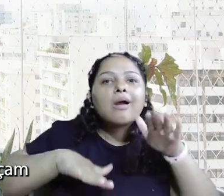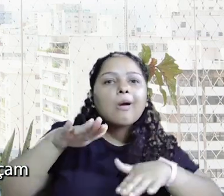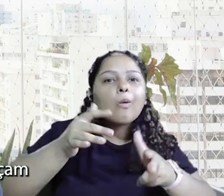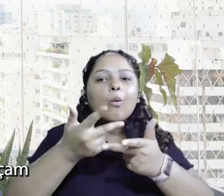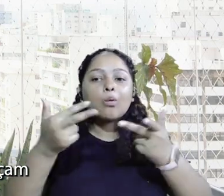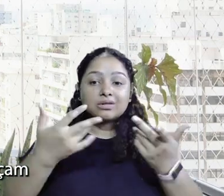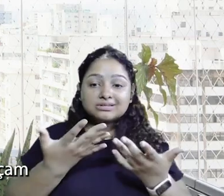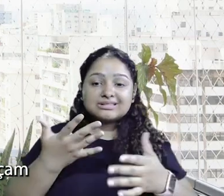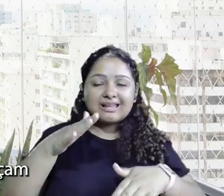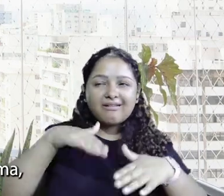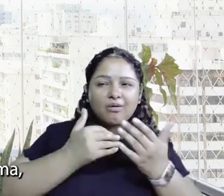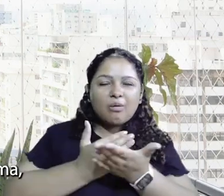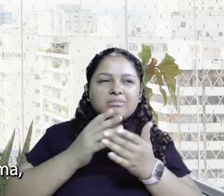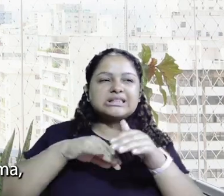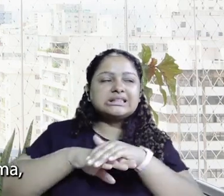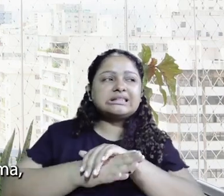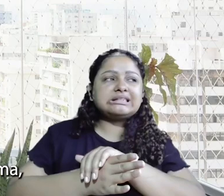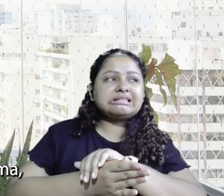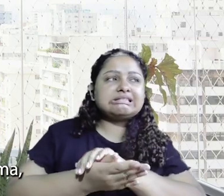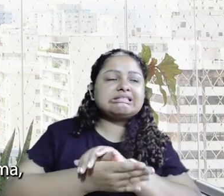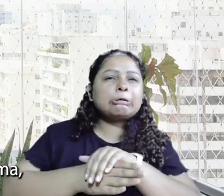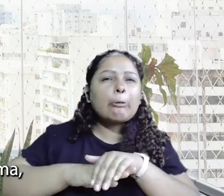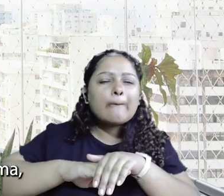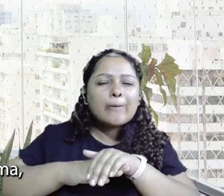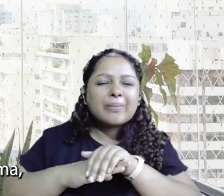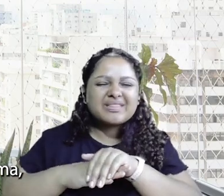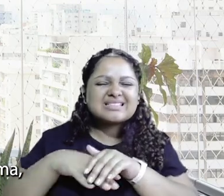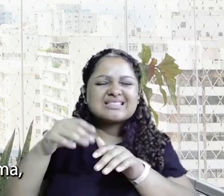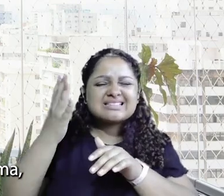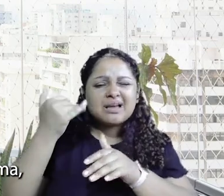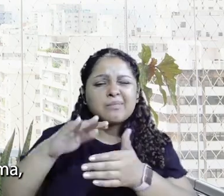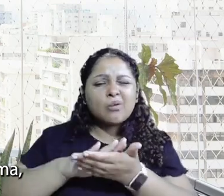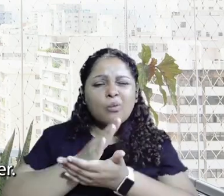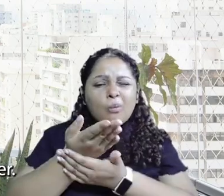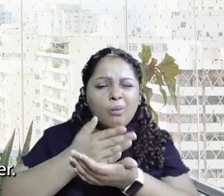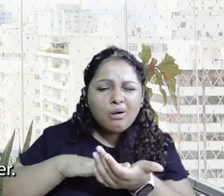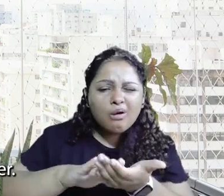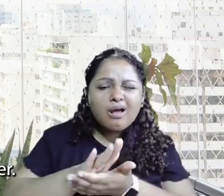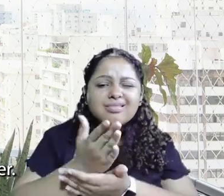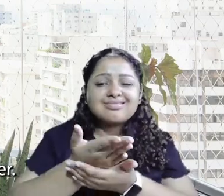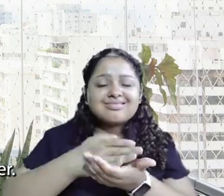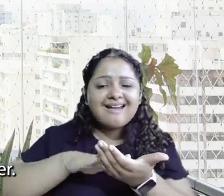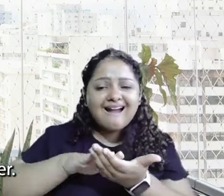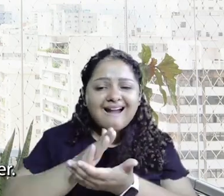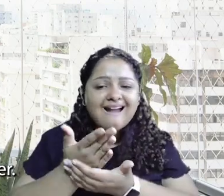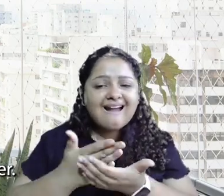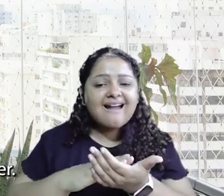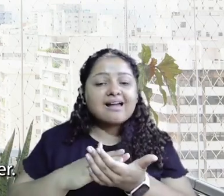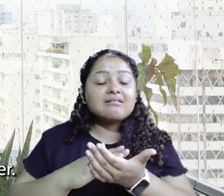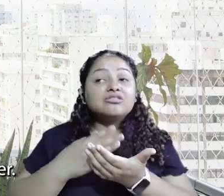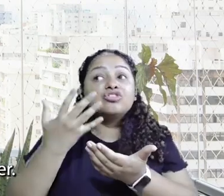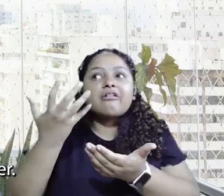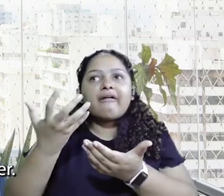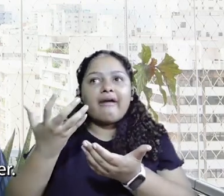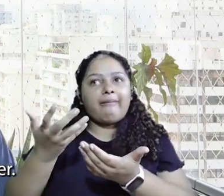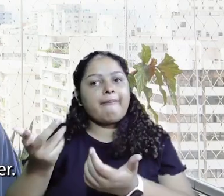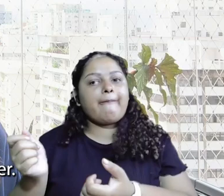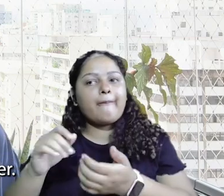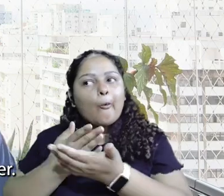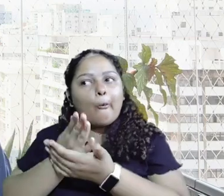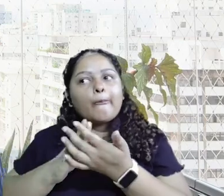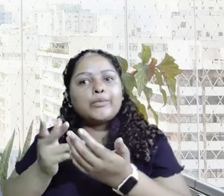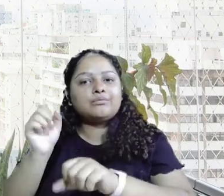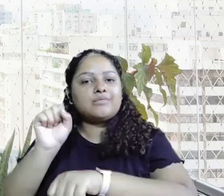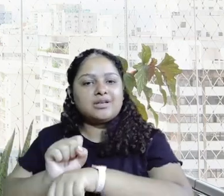tem coisas que começam a incomodar a gente de uma certa forma que a gente se vê ali querendo